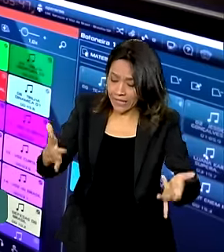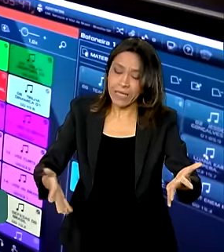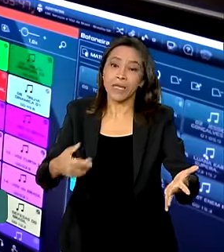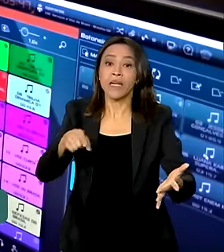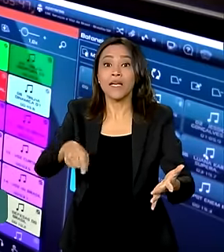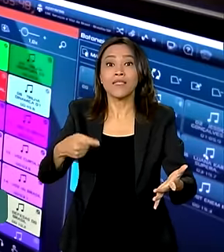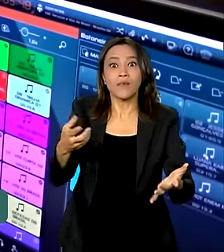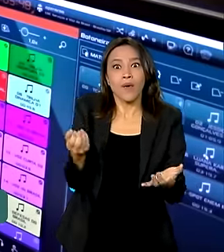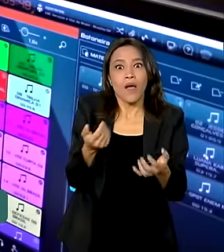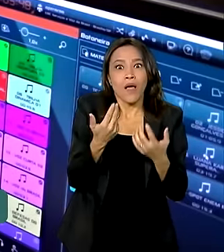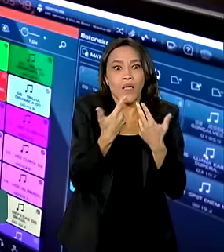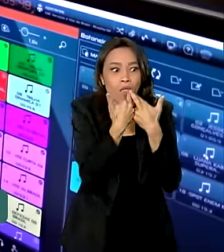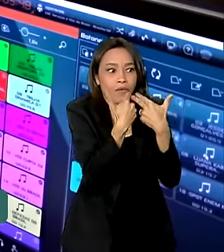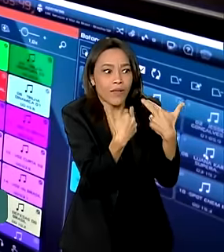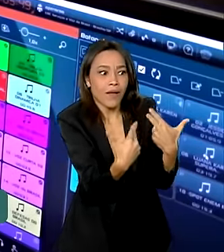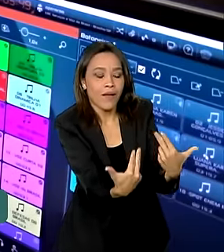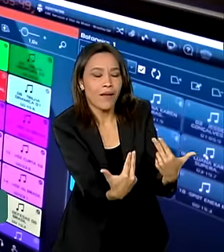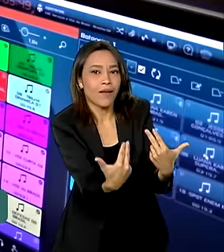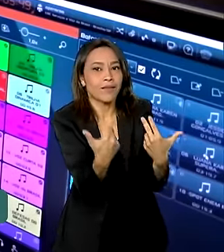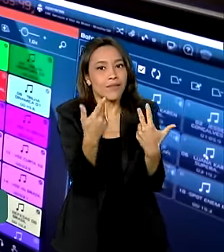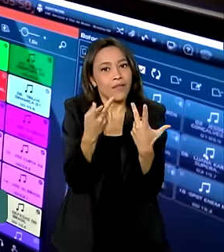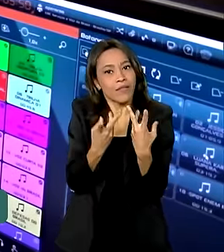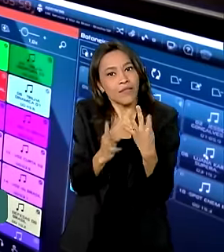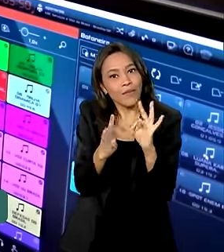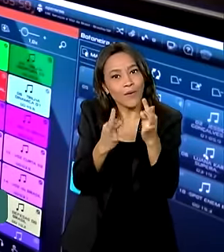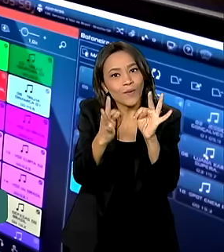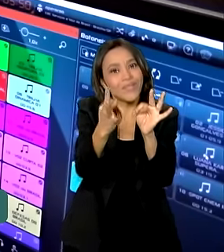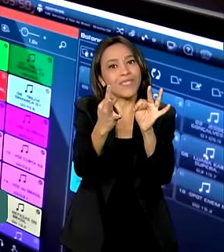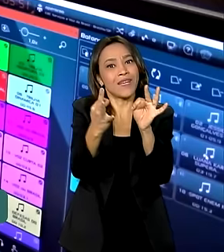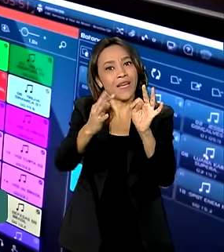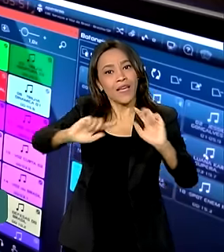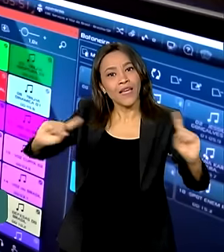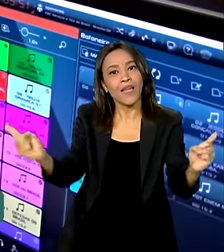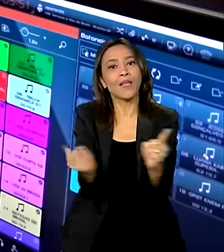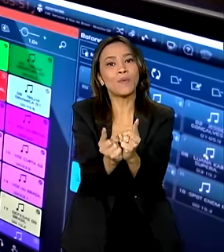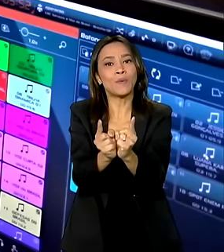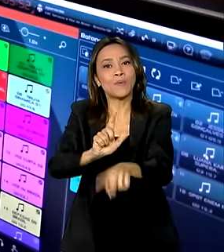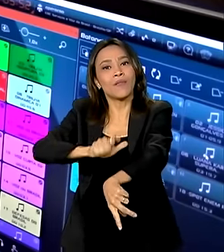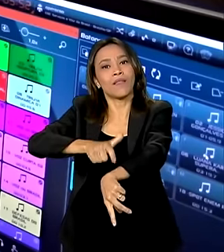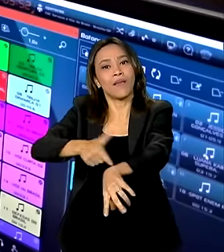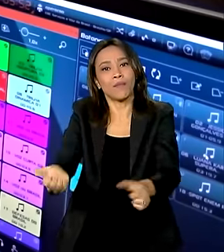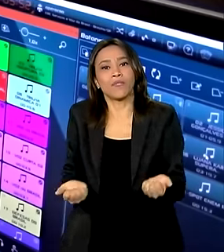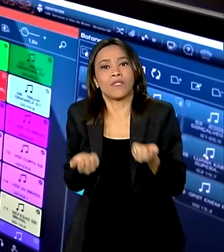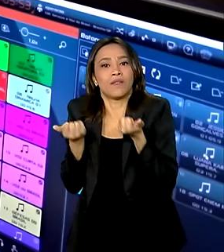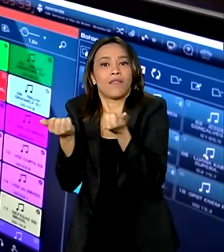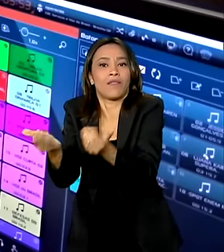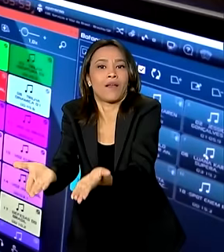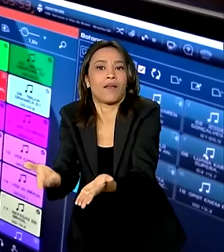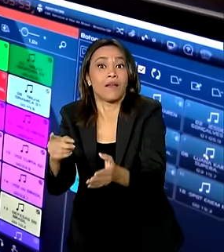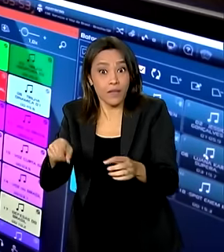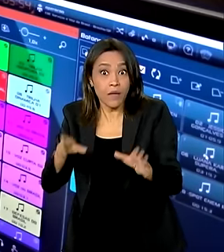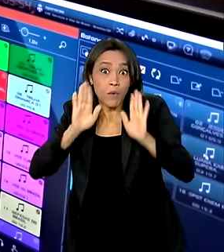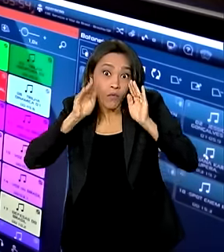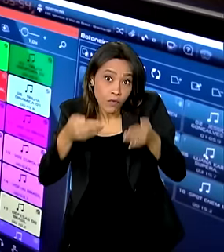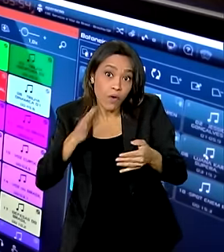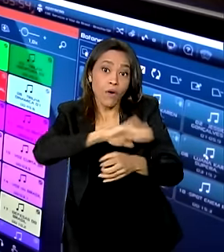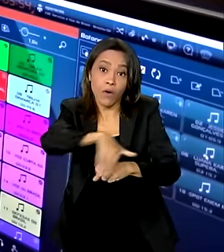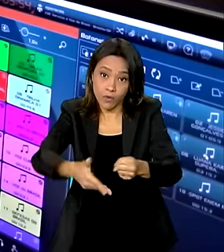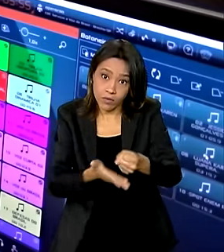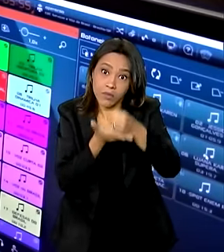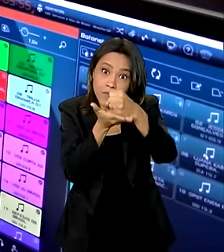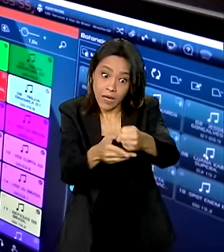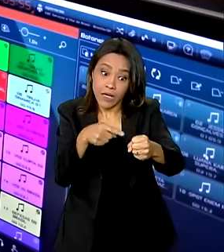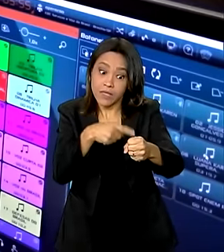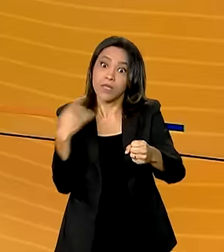inovação com, eu diria, menor tempo na entrega, mas também um índice de sustentabilidade que hoje a gente precisa estar